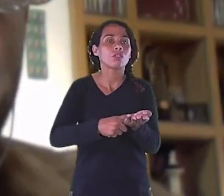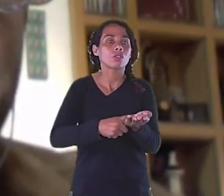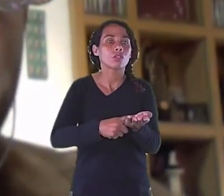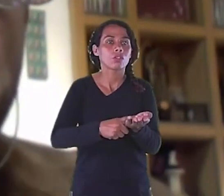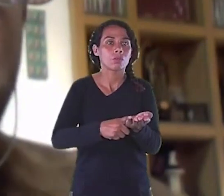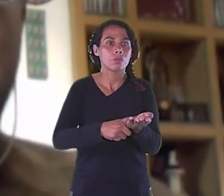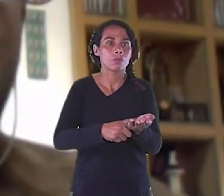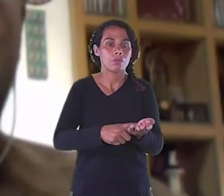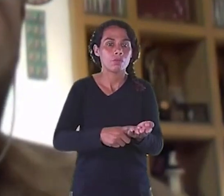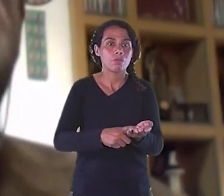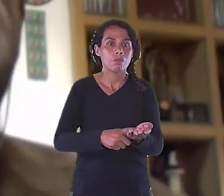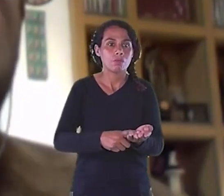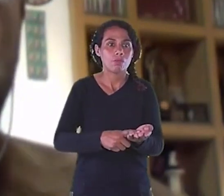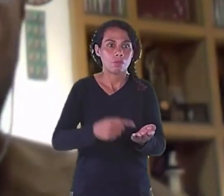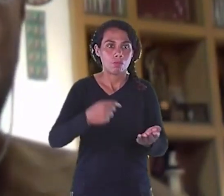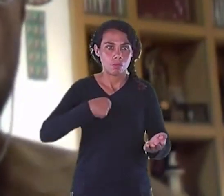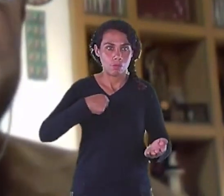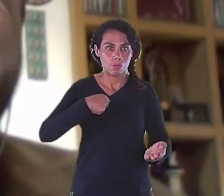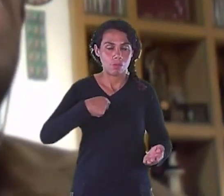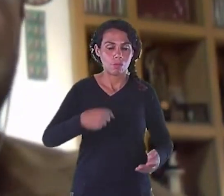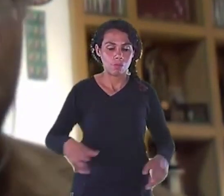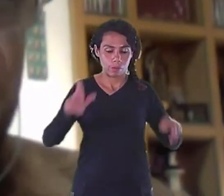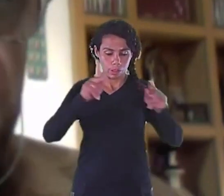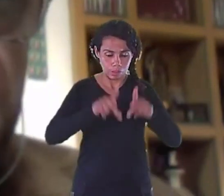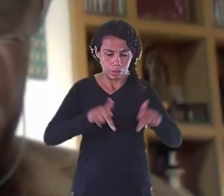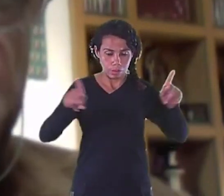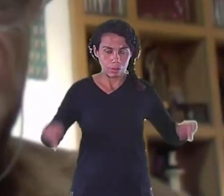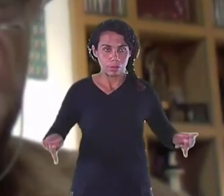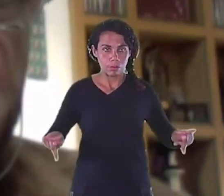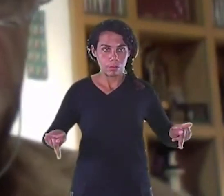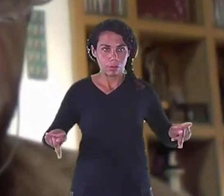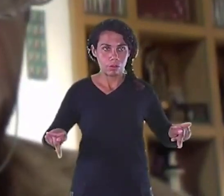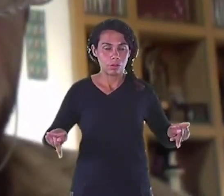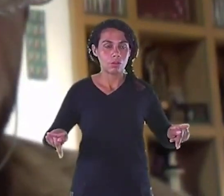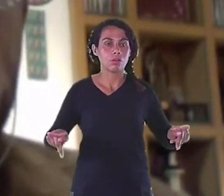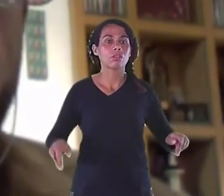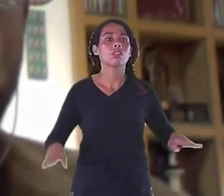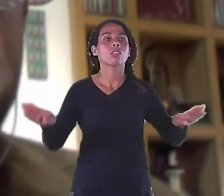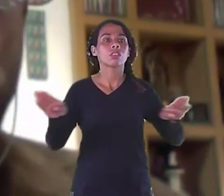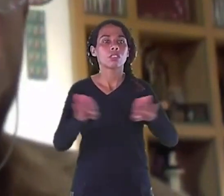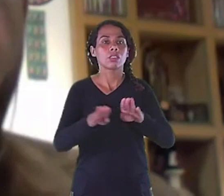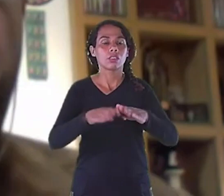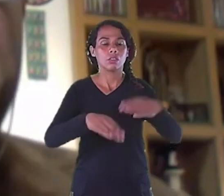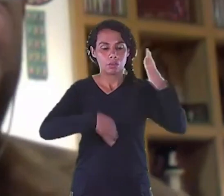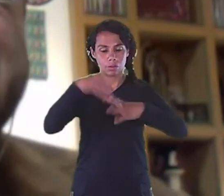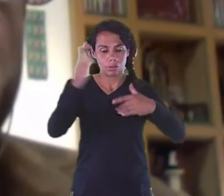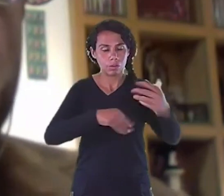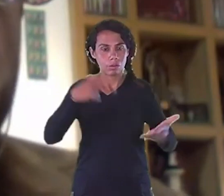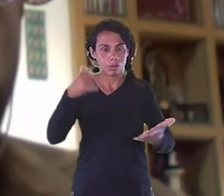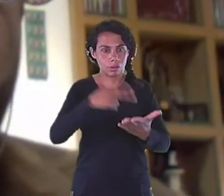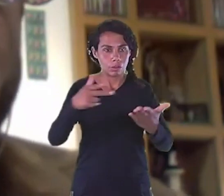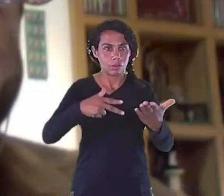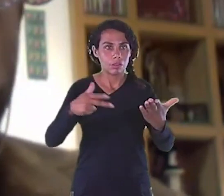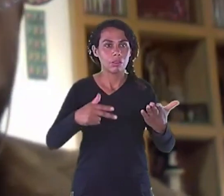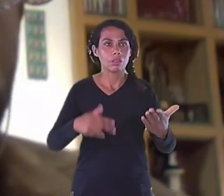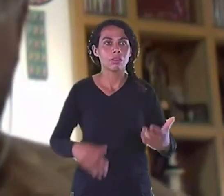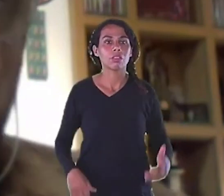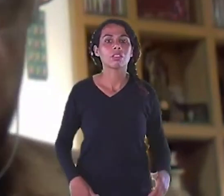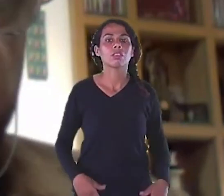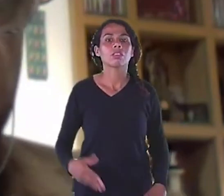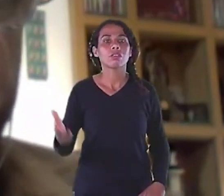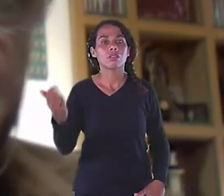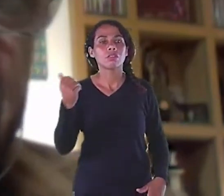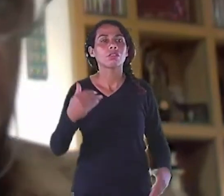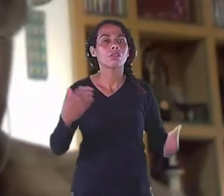Do Brasil O primeiro reitor Designer do mundo Aí eu subi Para poder fazer A palestra